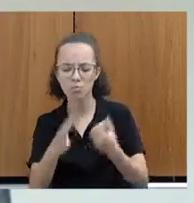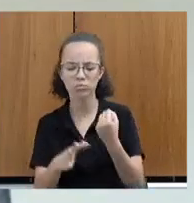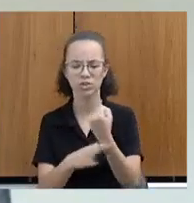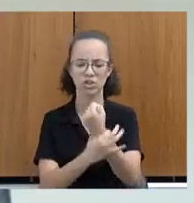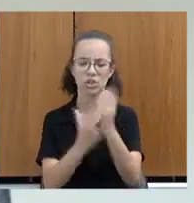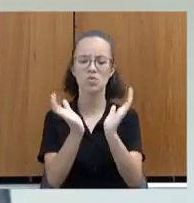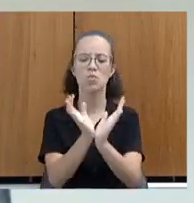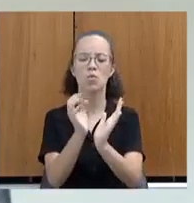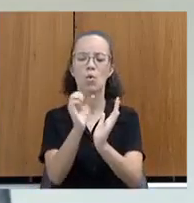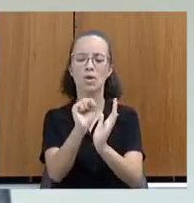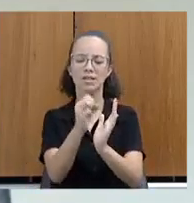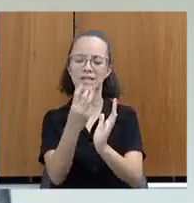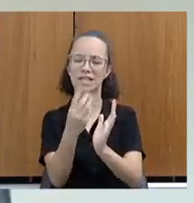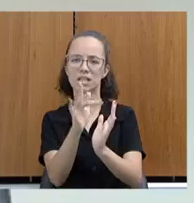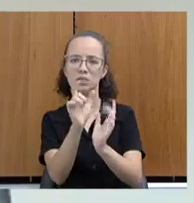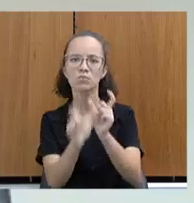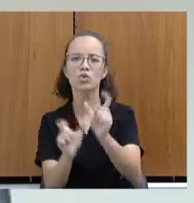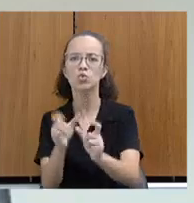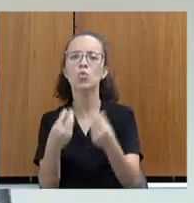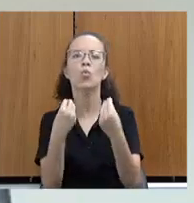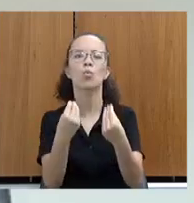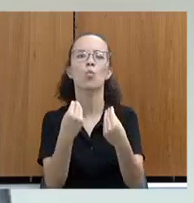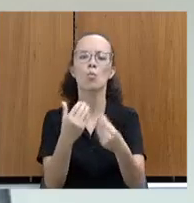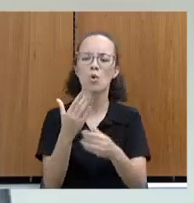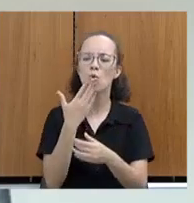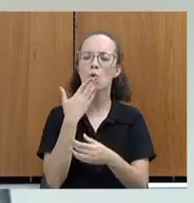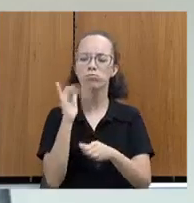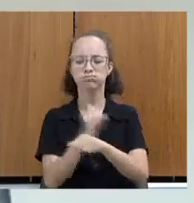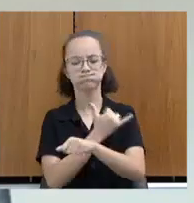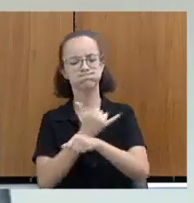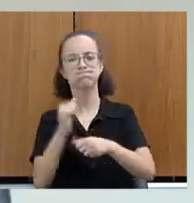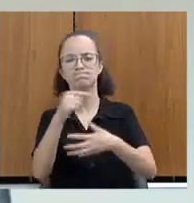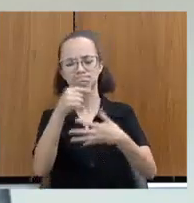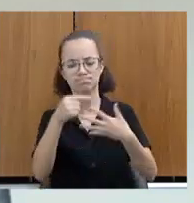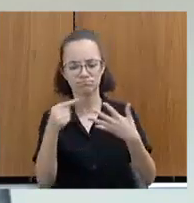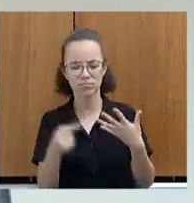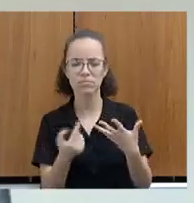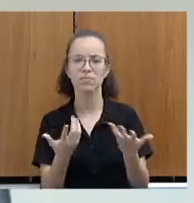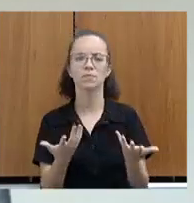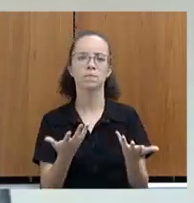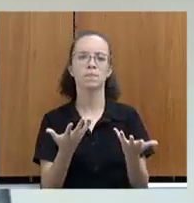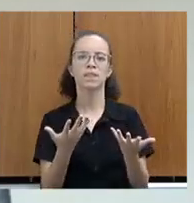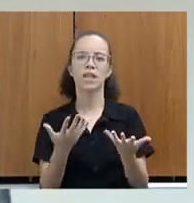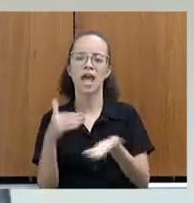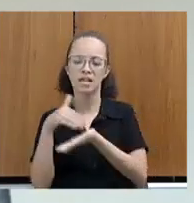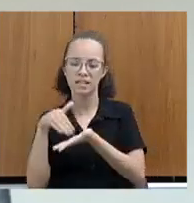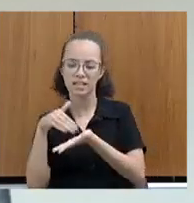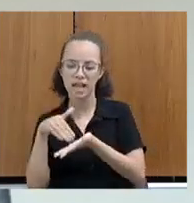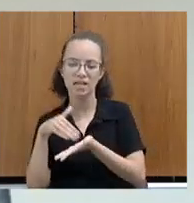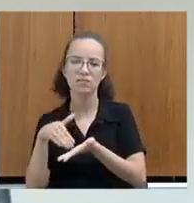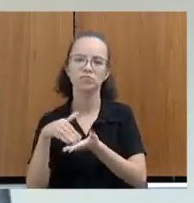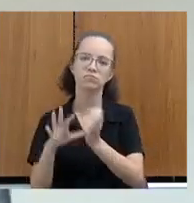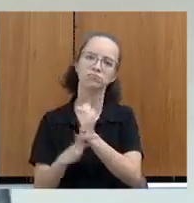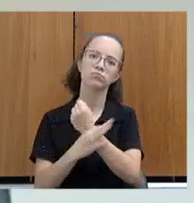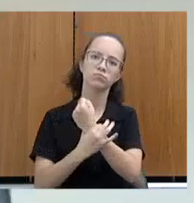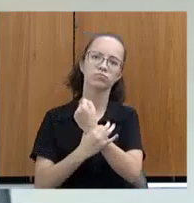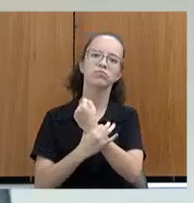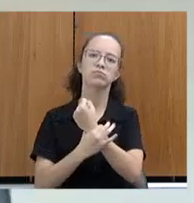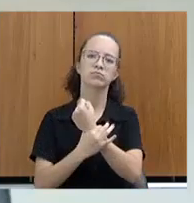essas 83 pessoas? Que aparato de segurança e proteção a Secretaria de Segurança Pública